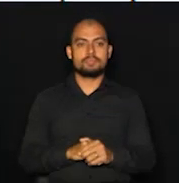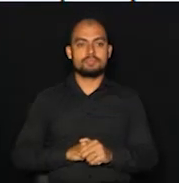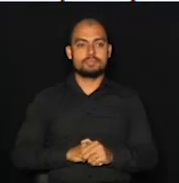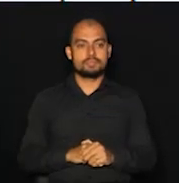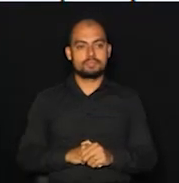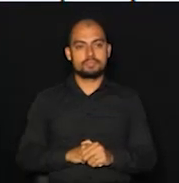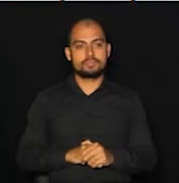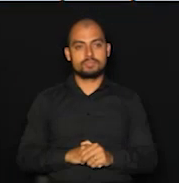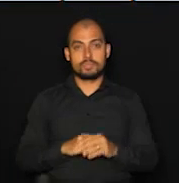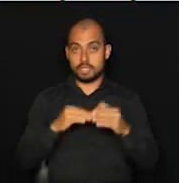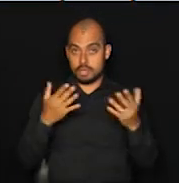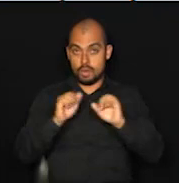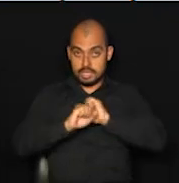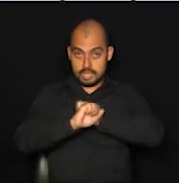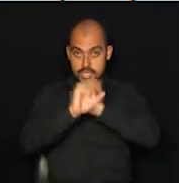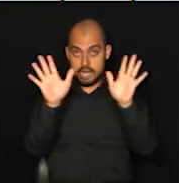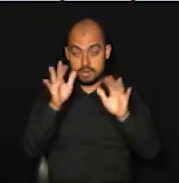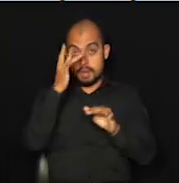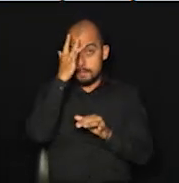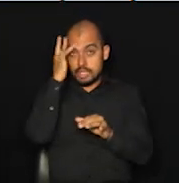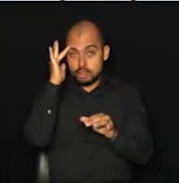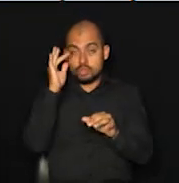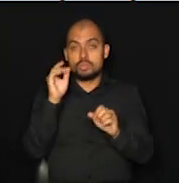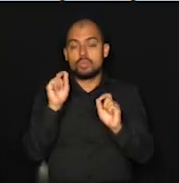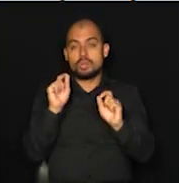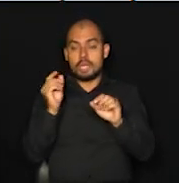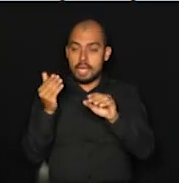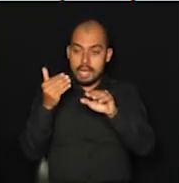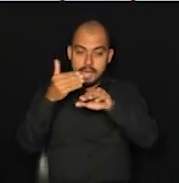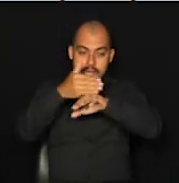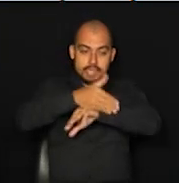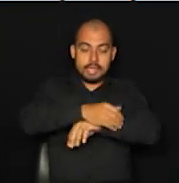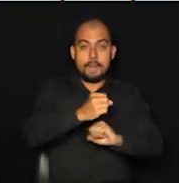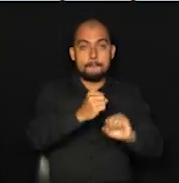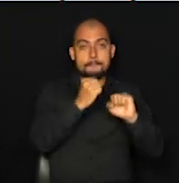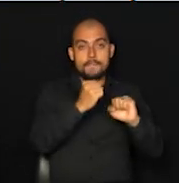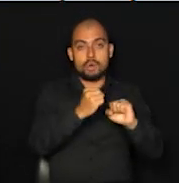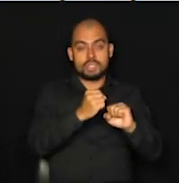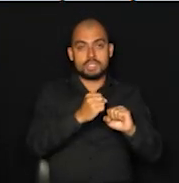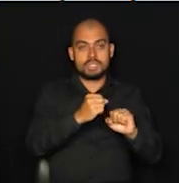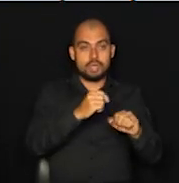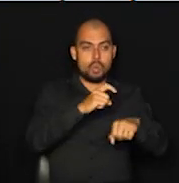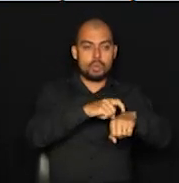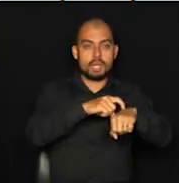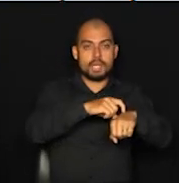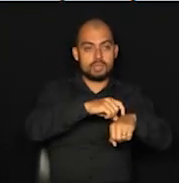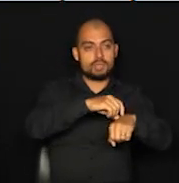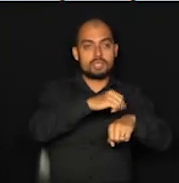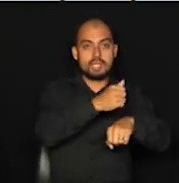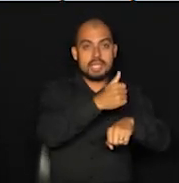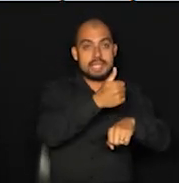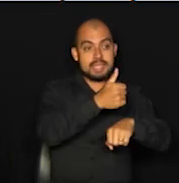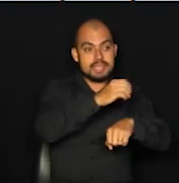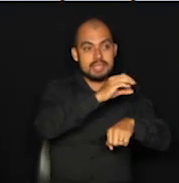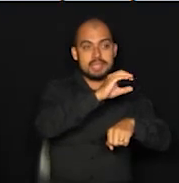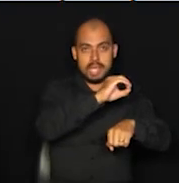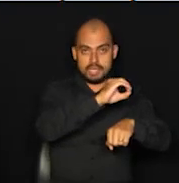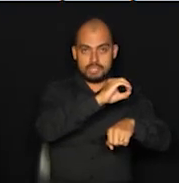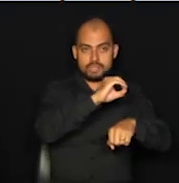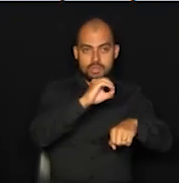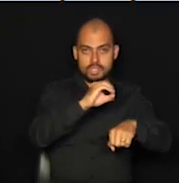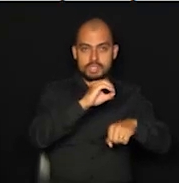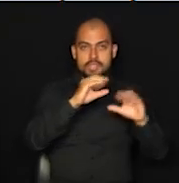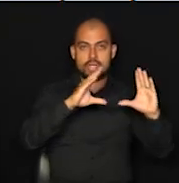Então, fica bem claro. Olha, as pessoas podem entrar nos bares e restaurantes até às 22 horas e esses